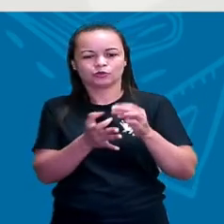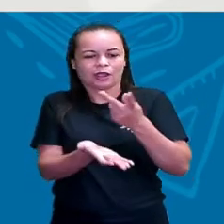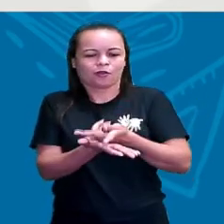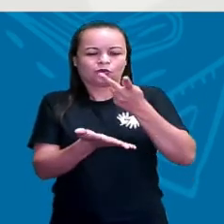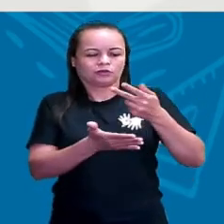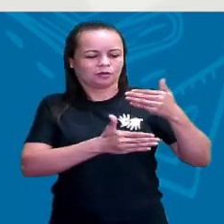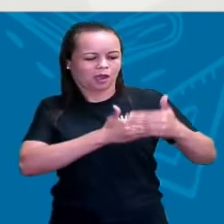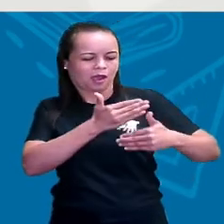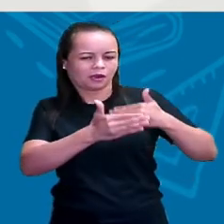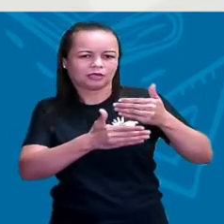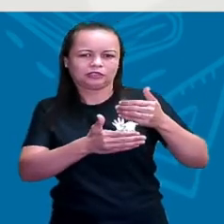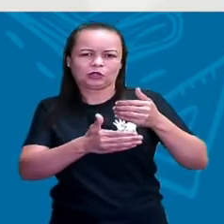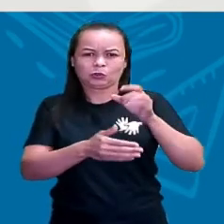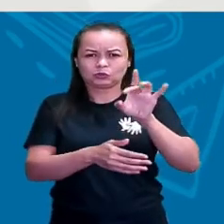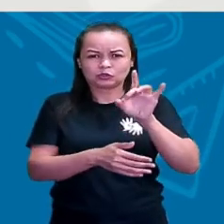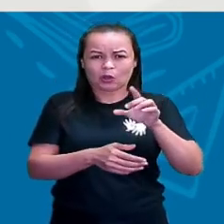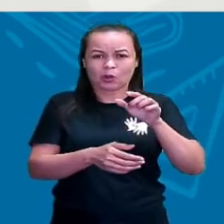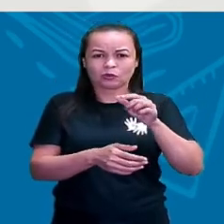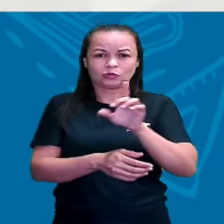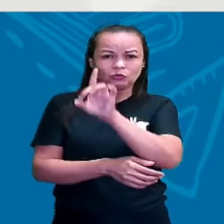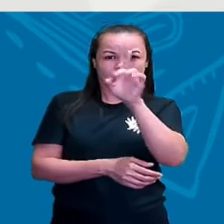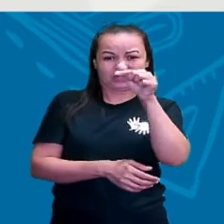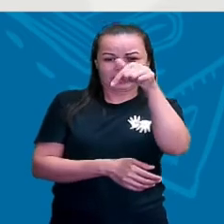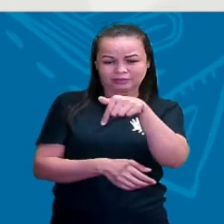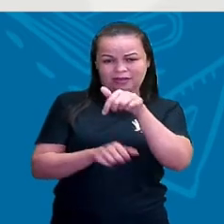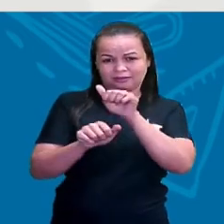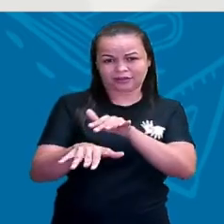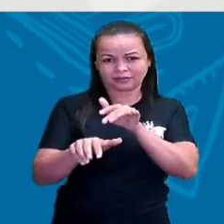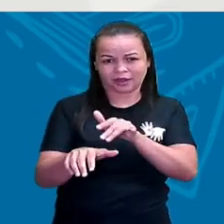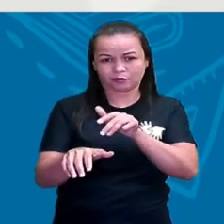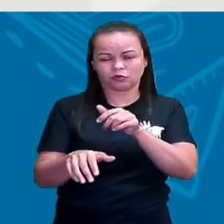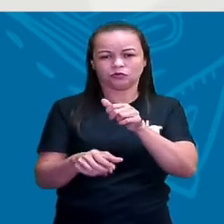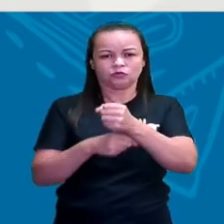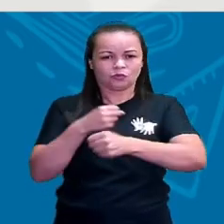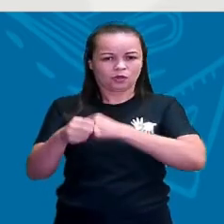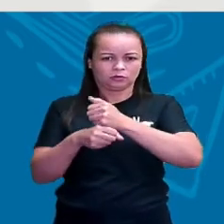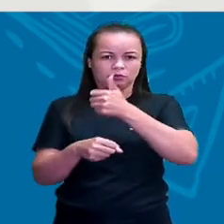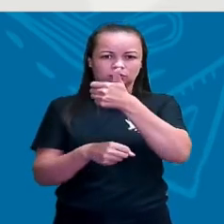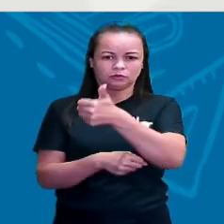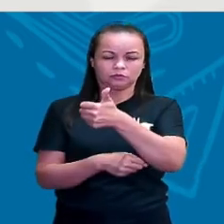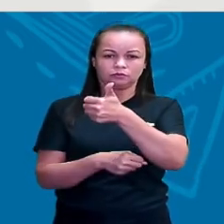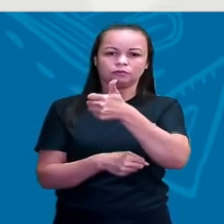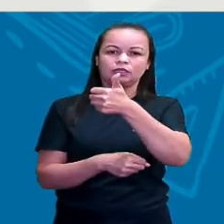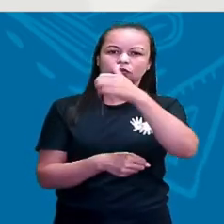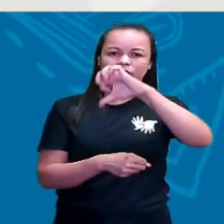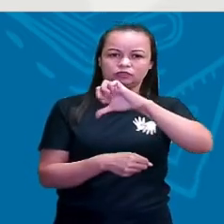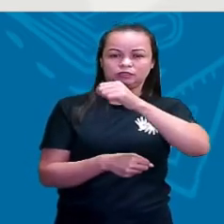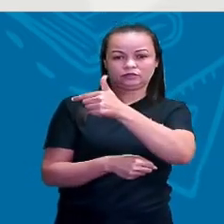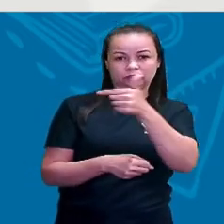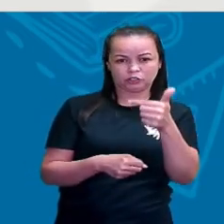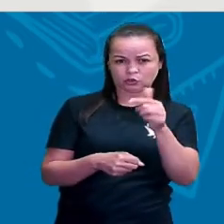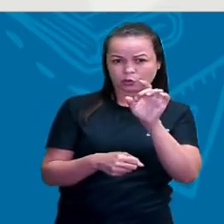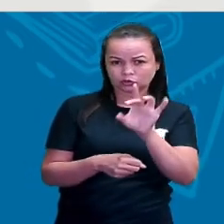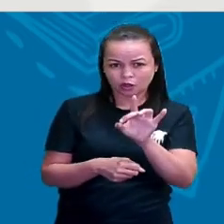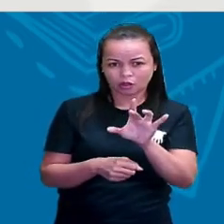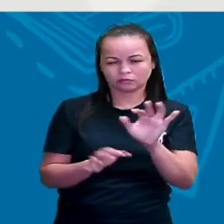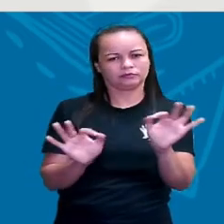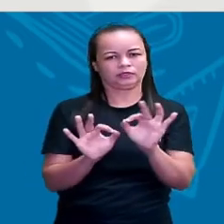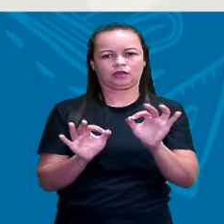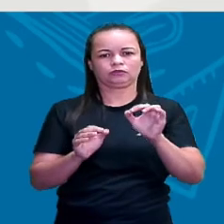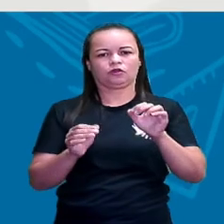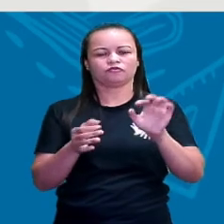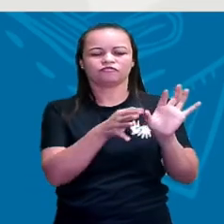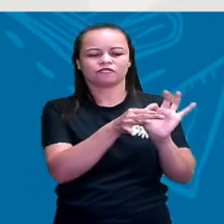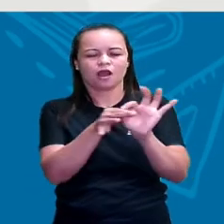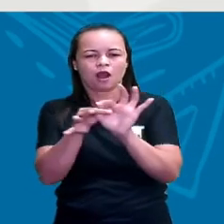7 de setembro de 1822. Tem várias ações que envolvem aí esse fato histórico. Vamos